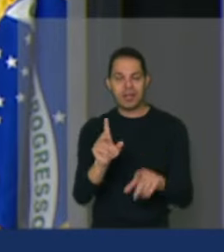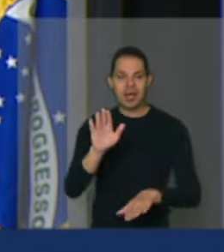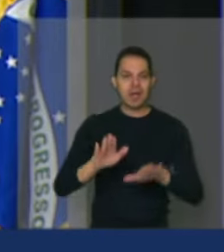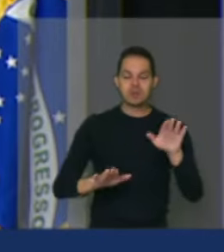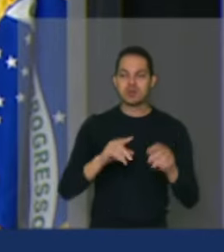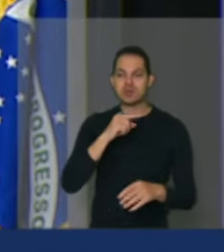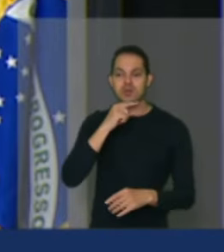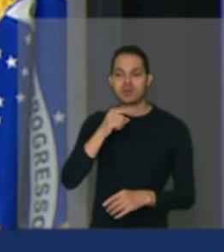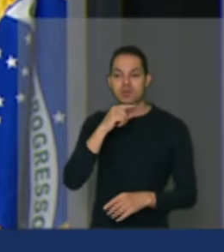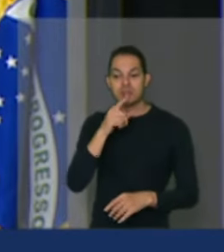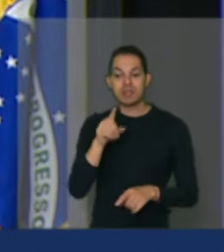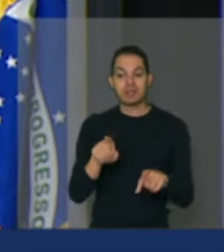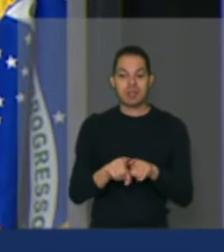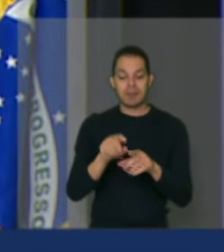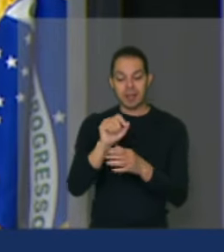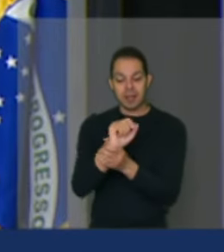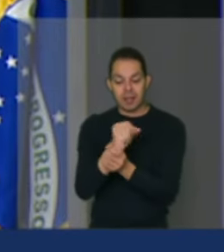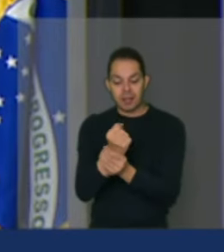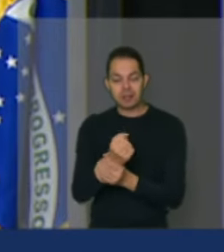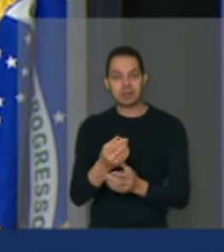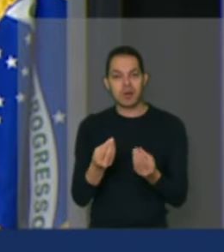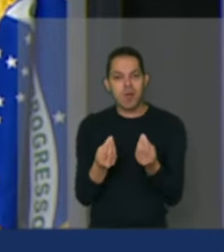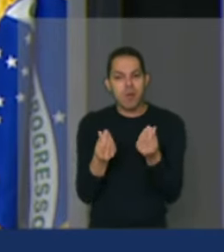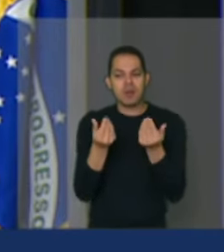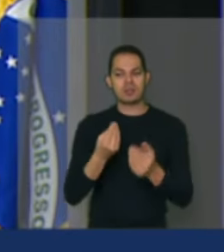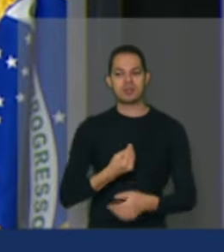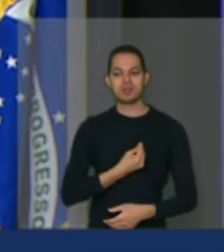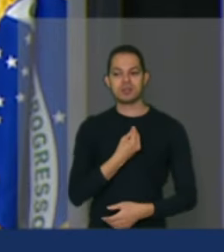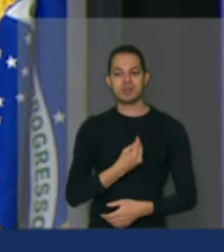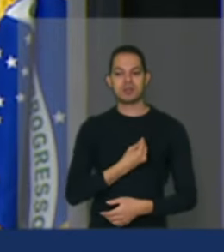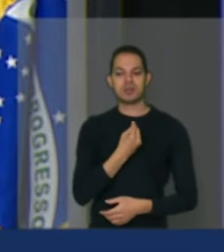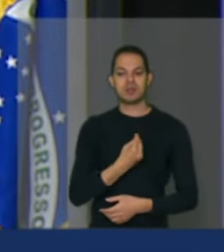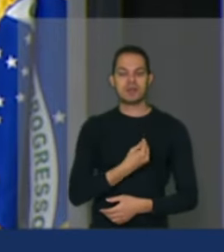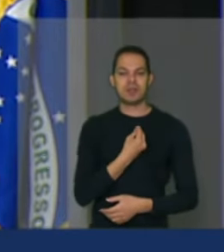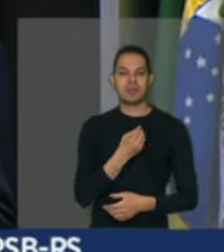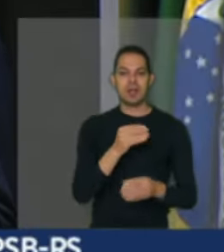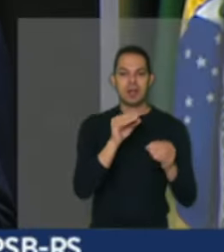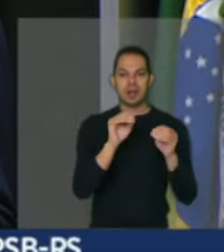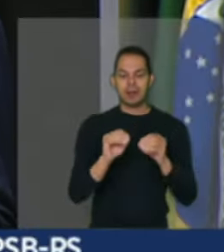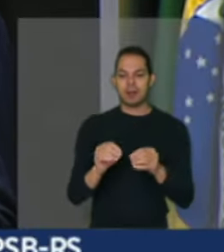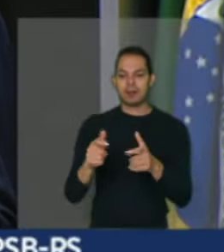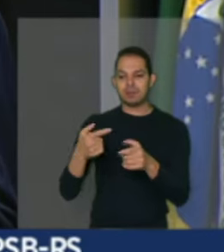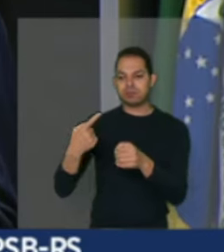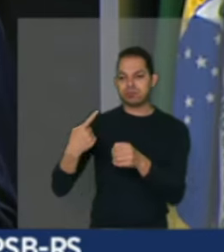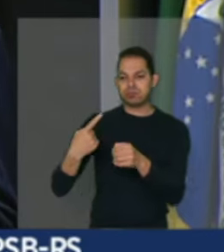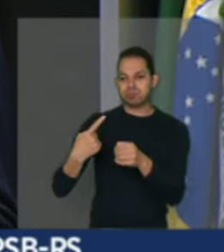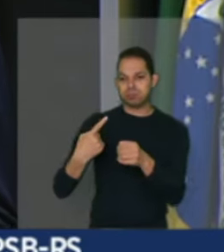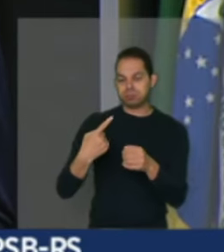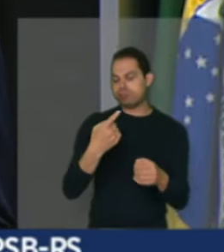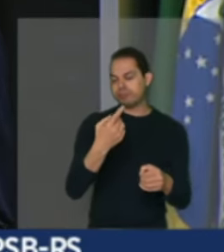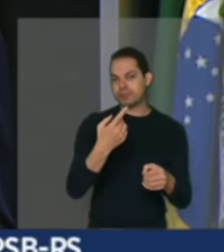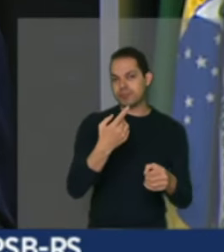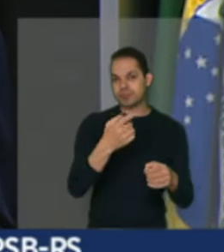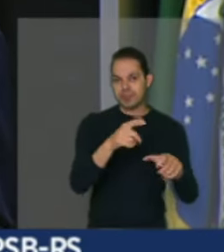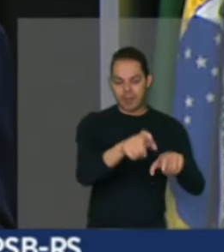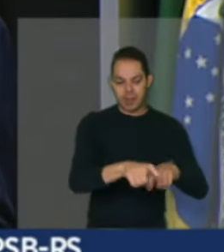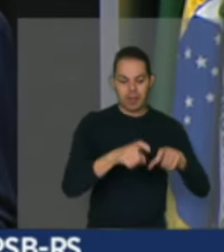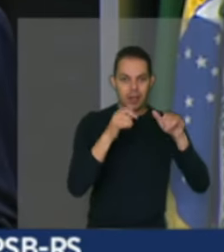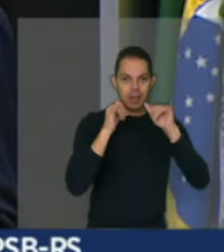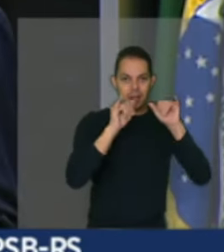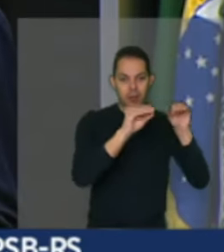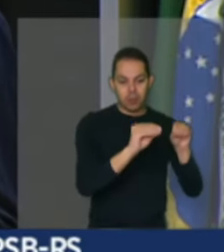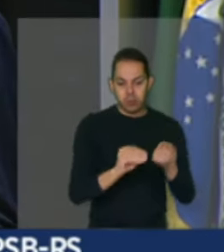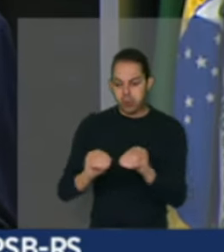garantia da qualidade de vida chega de êxodo rural. Nós precisamos viabilizar a sucessão rural,